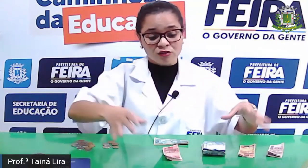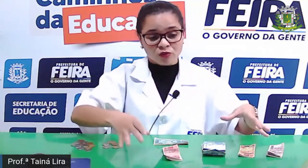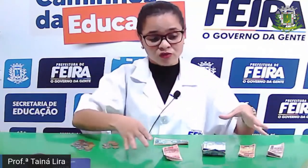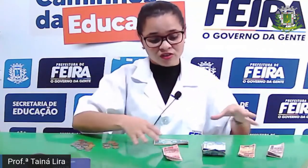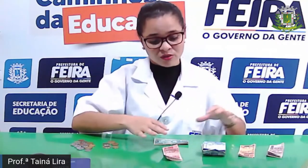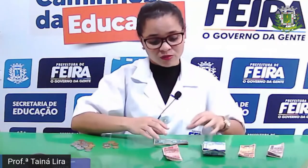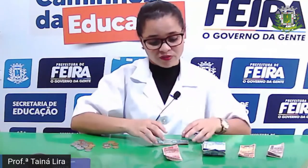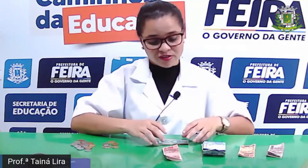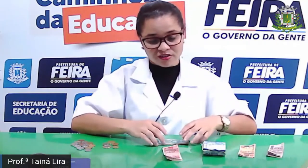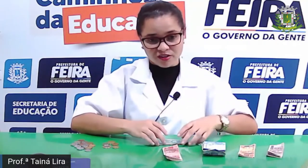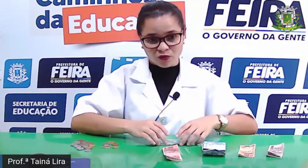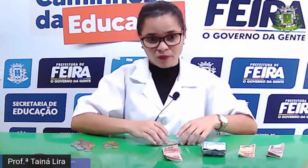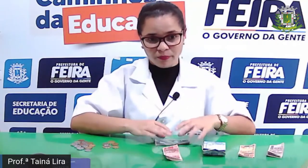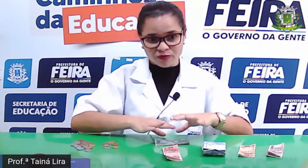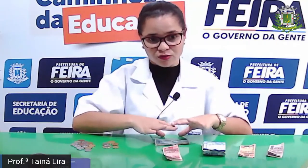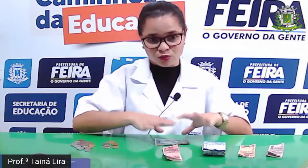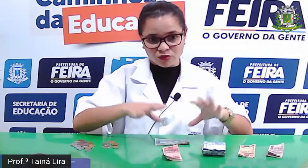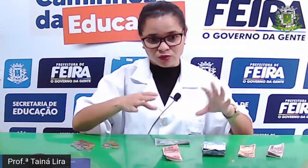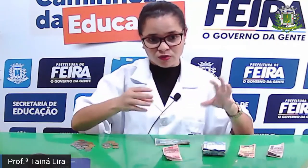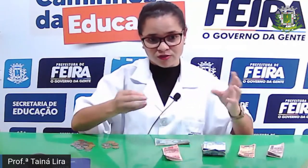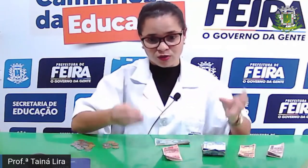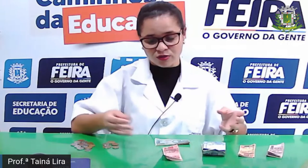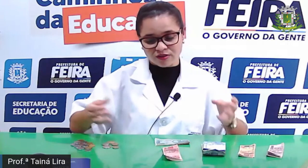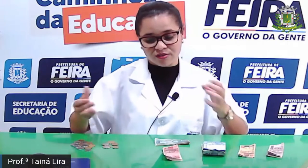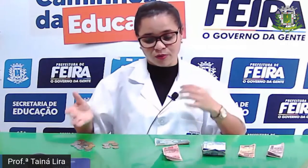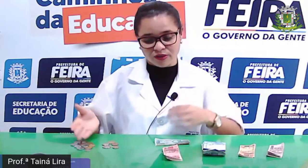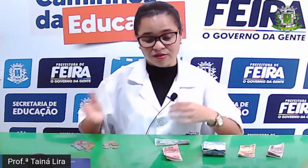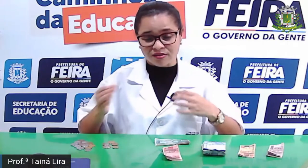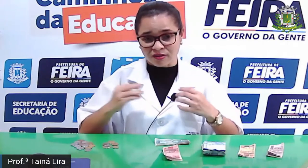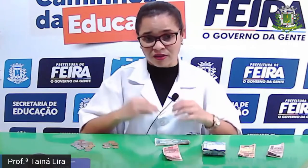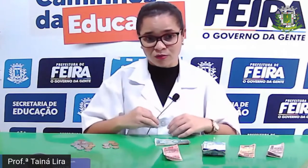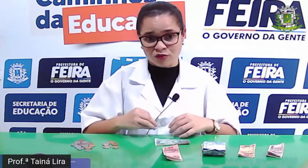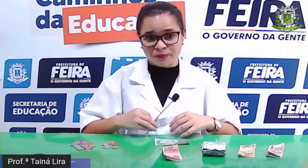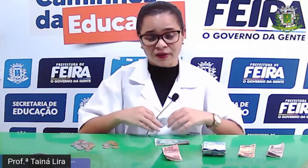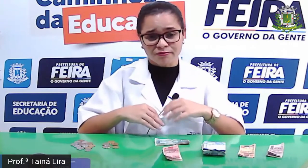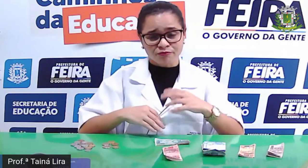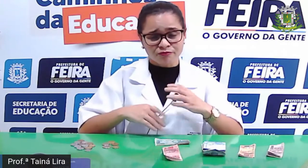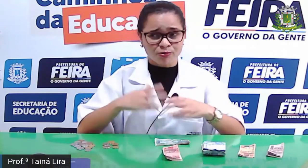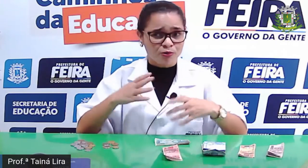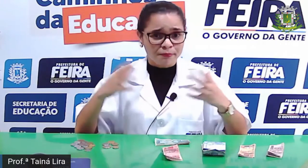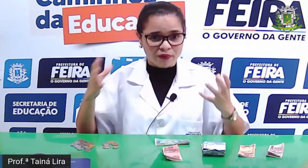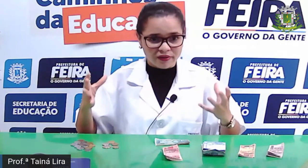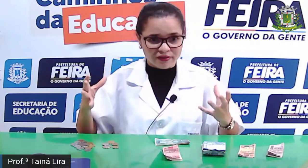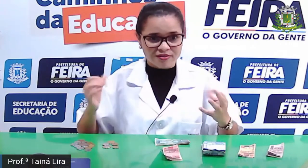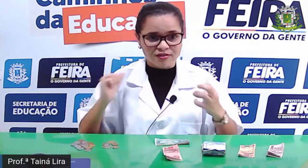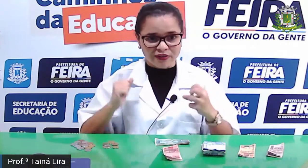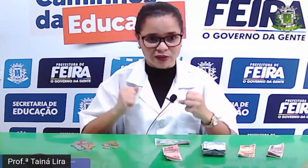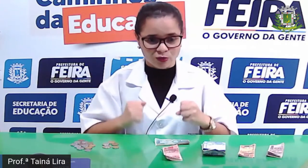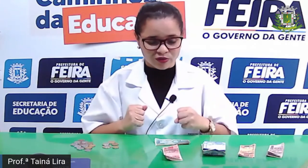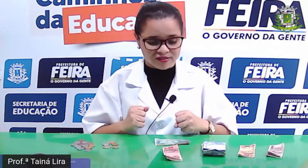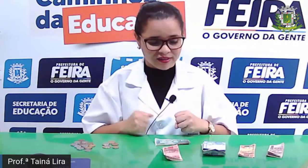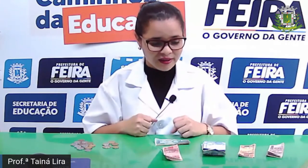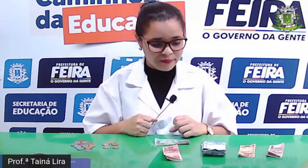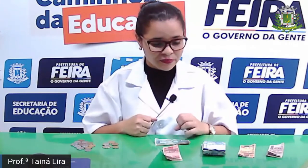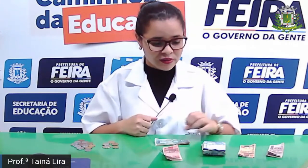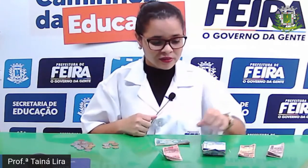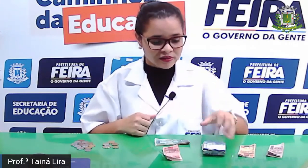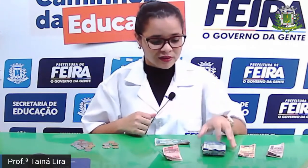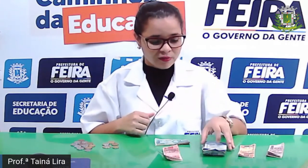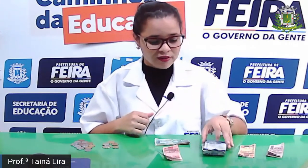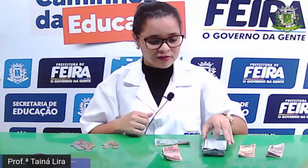mas nós conseguimos fazer composições com as notas e moedas que temos para compor aí esses valores, tá?